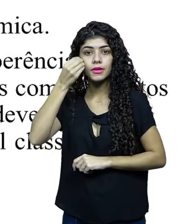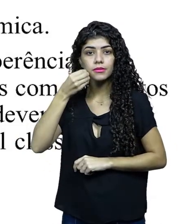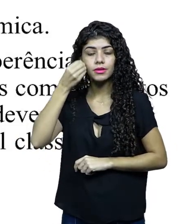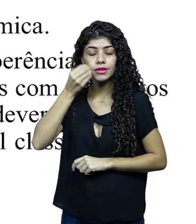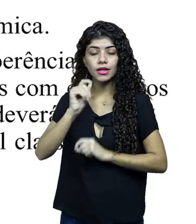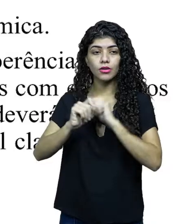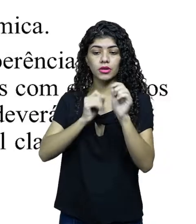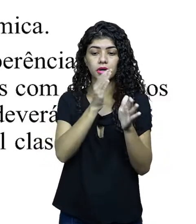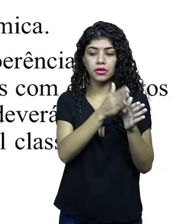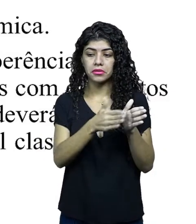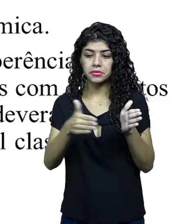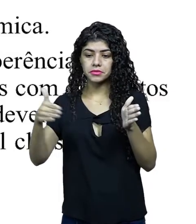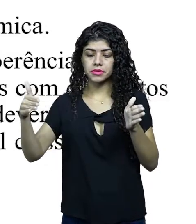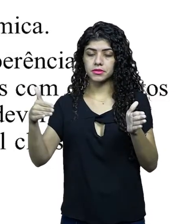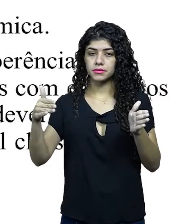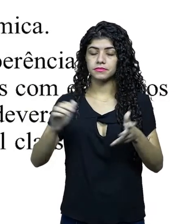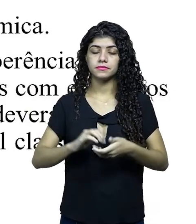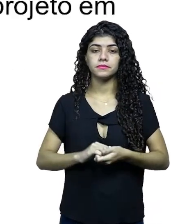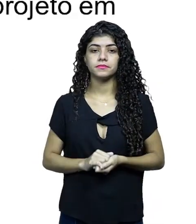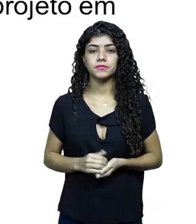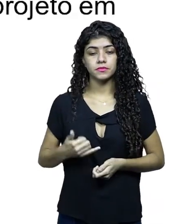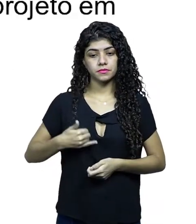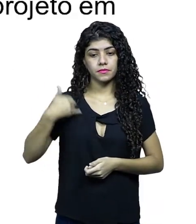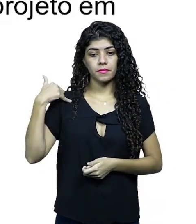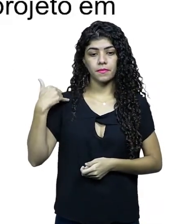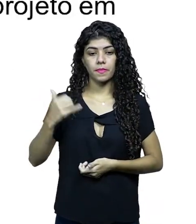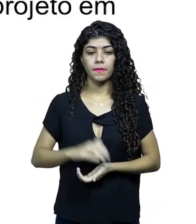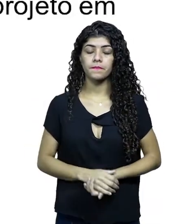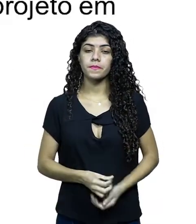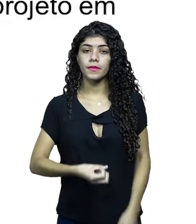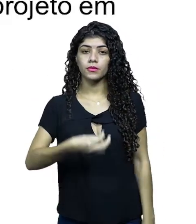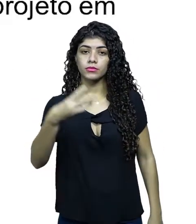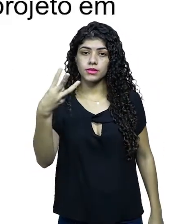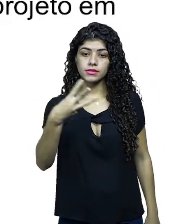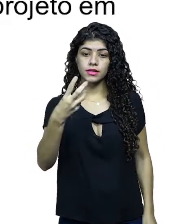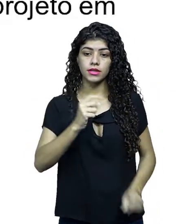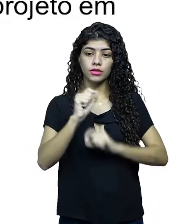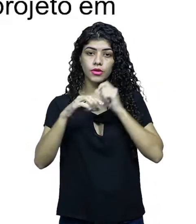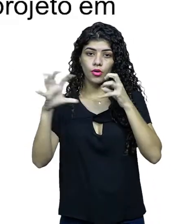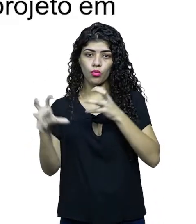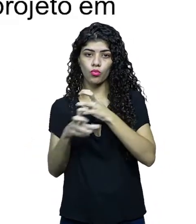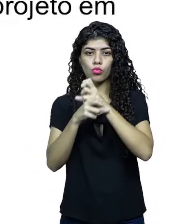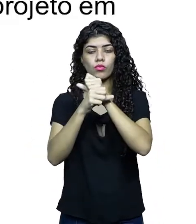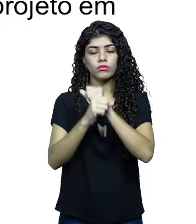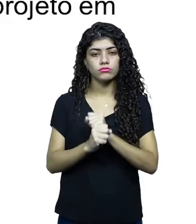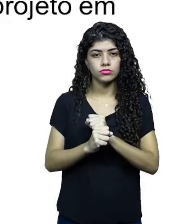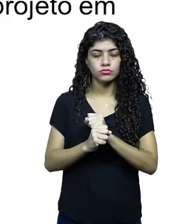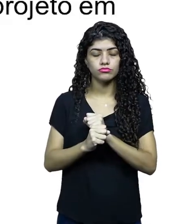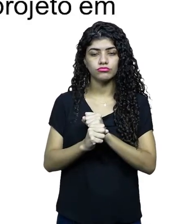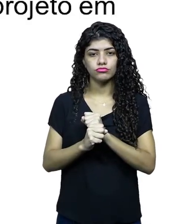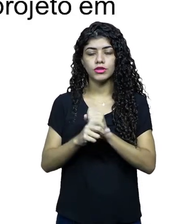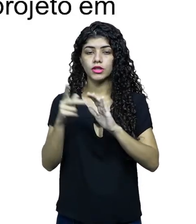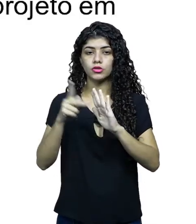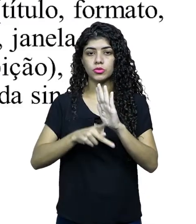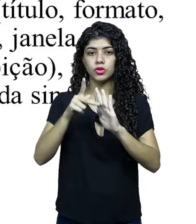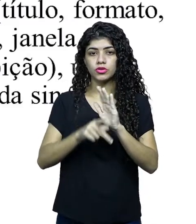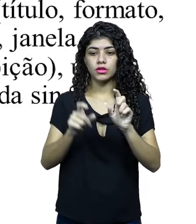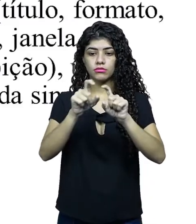possível classificação indicativa. Logline. É o resumo do projeto em uma frase.